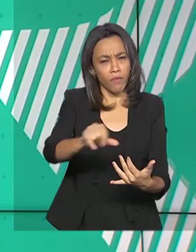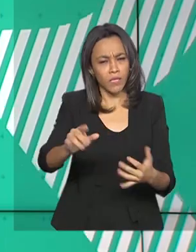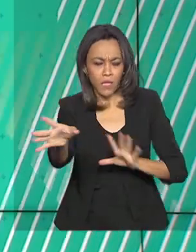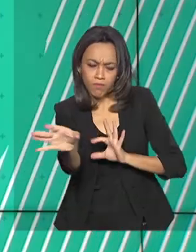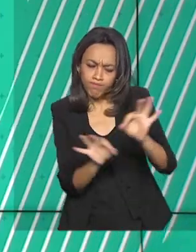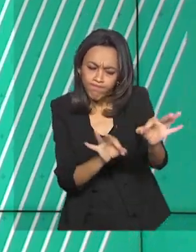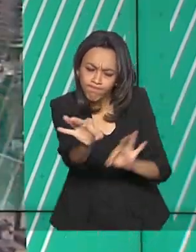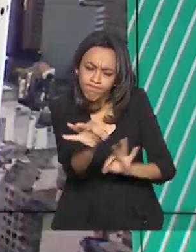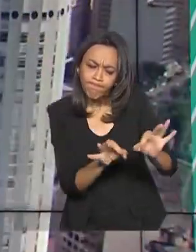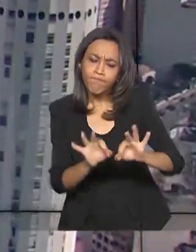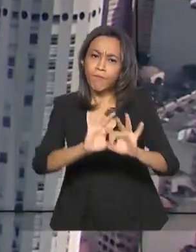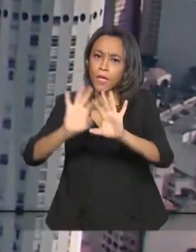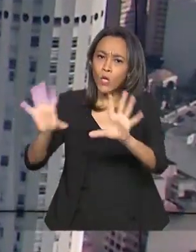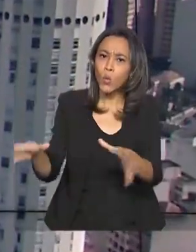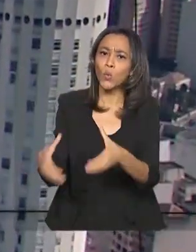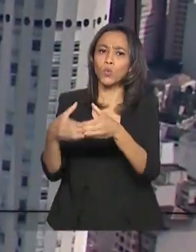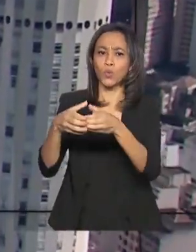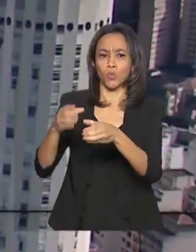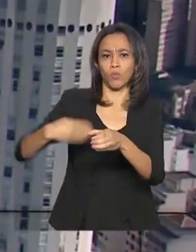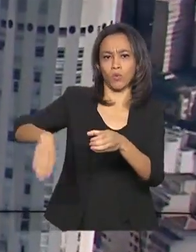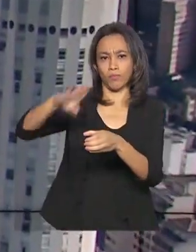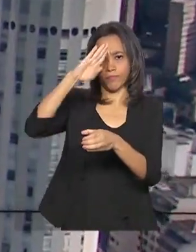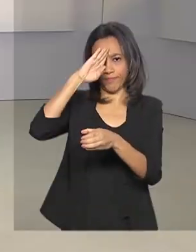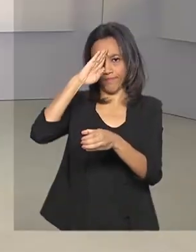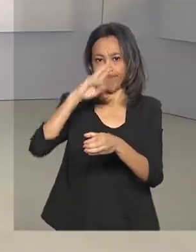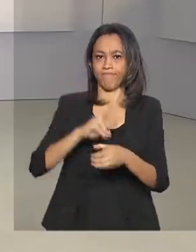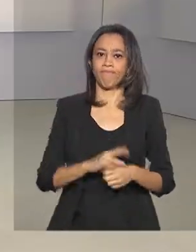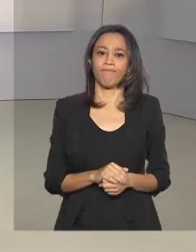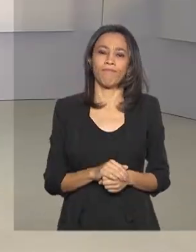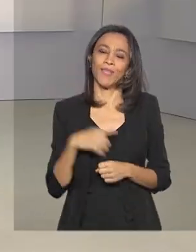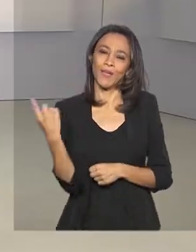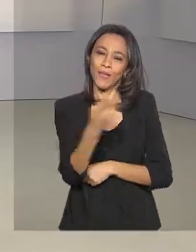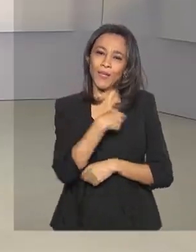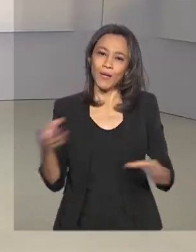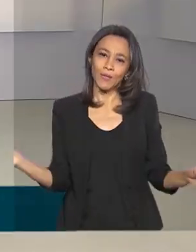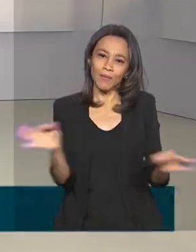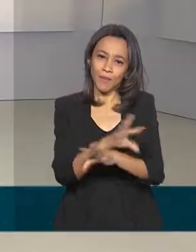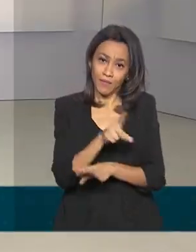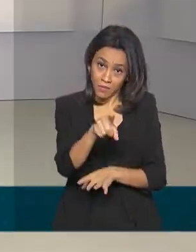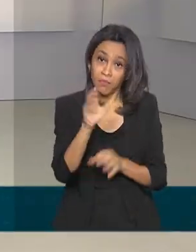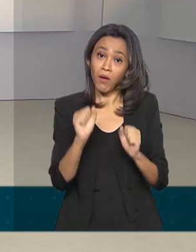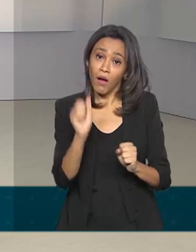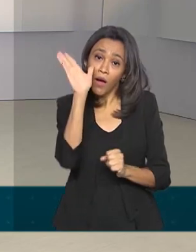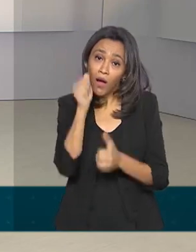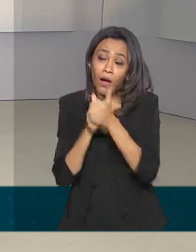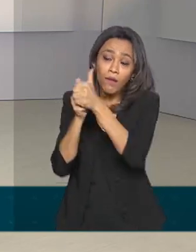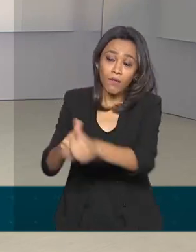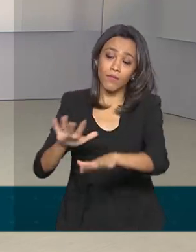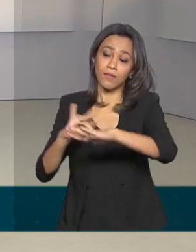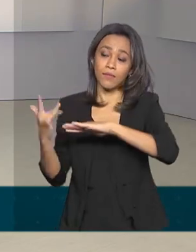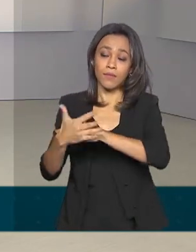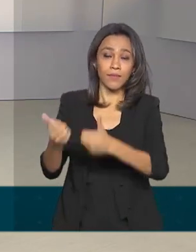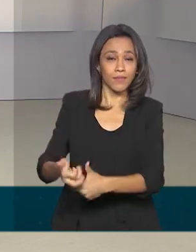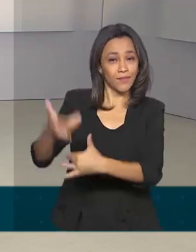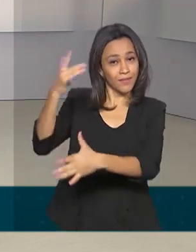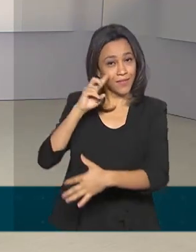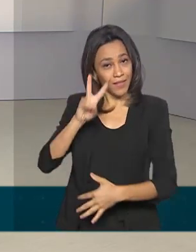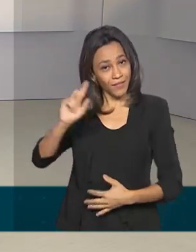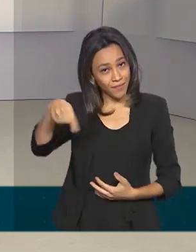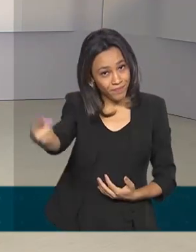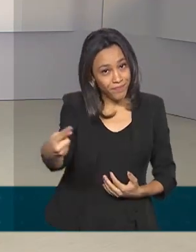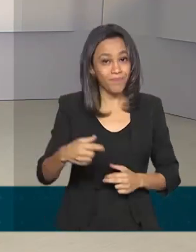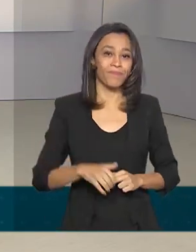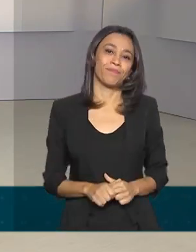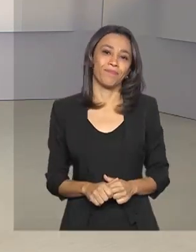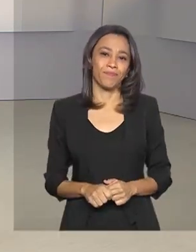planejado em conjunto com as Forças Armadas. A gente fica por aqui. Acompanhe a gente também pelas redes sociais. Até a próxima edição.